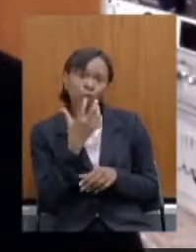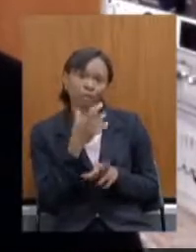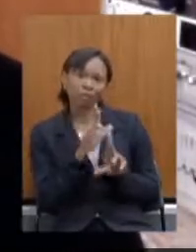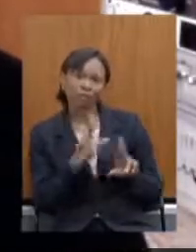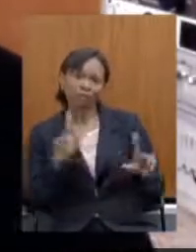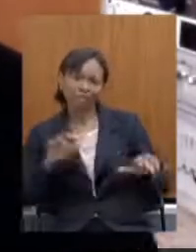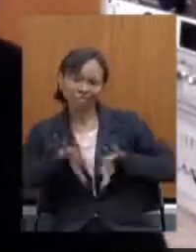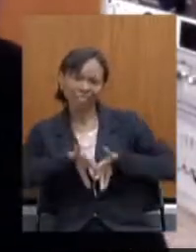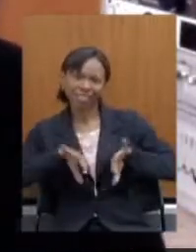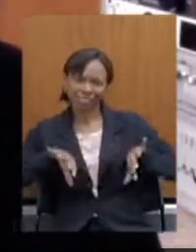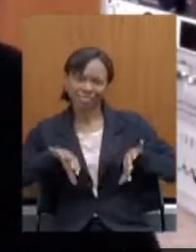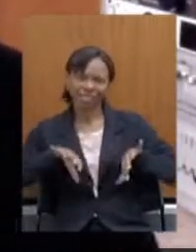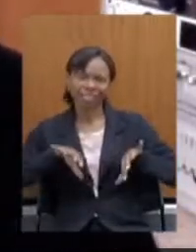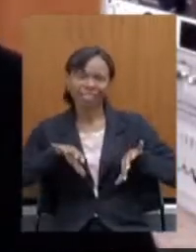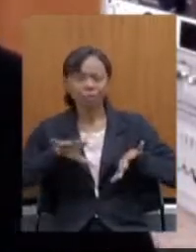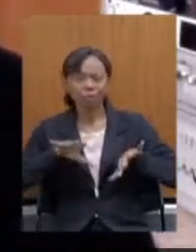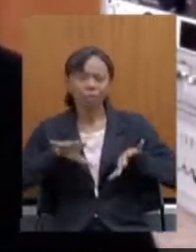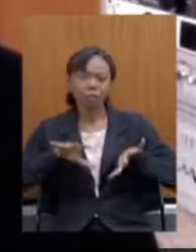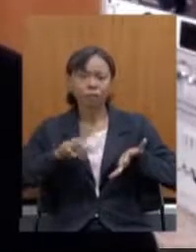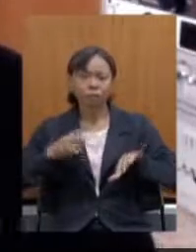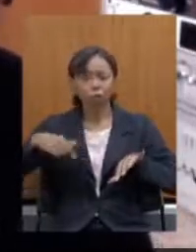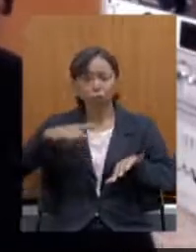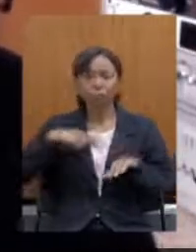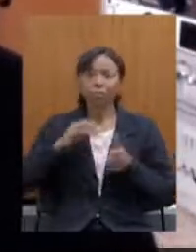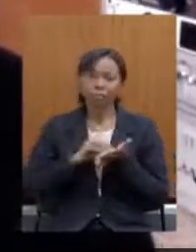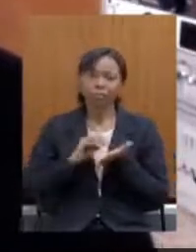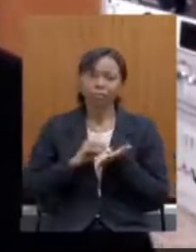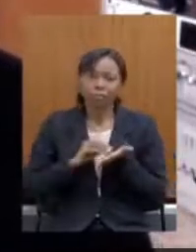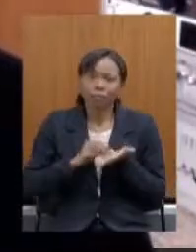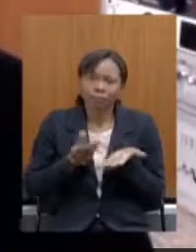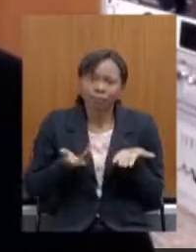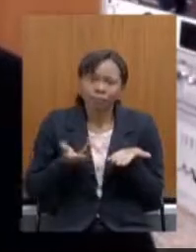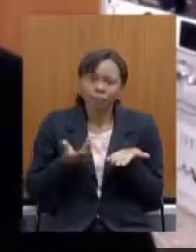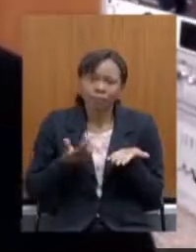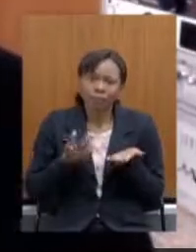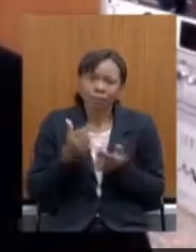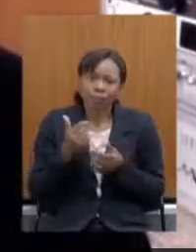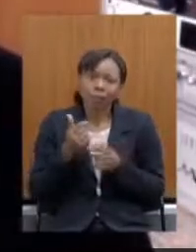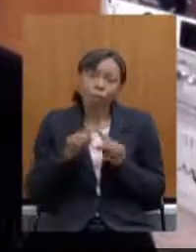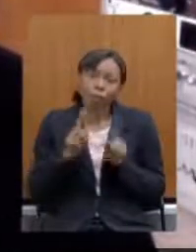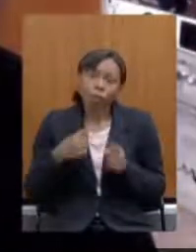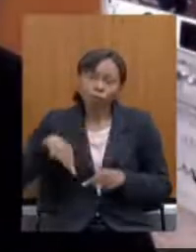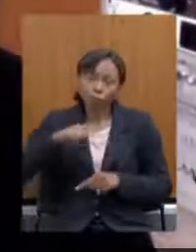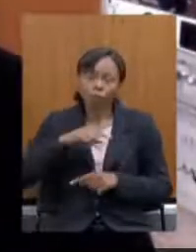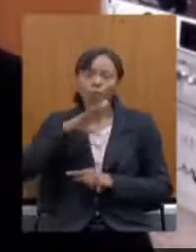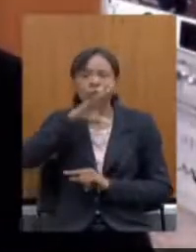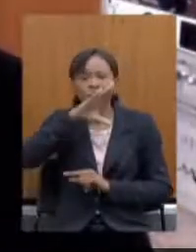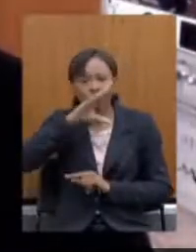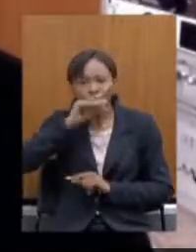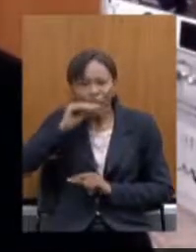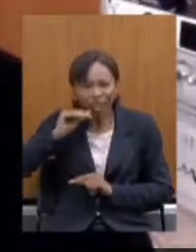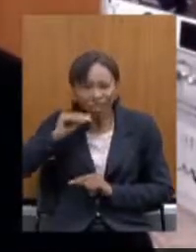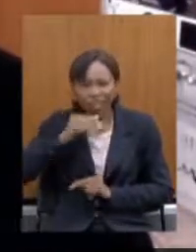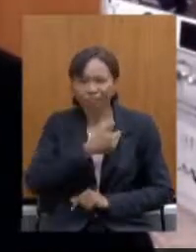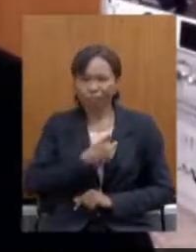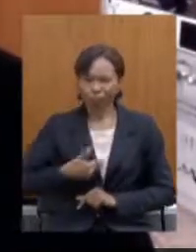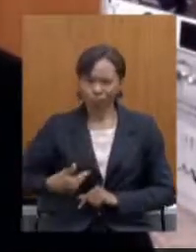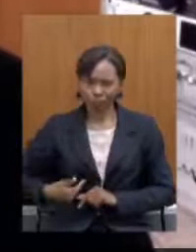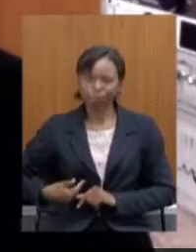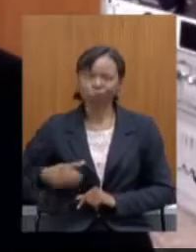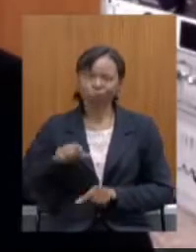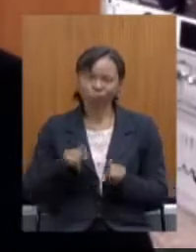isso até um pouco deficiente para nós artistas mas somos funcionários públicos e